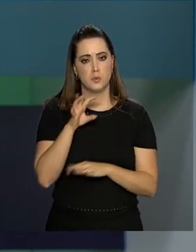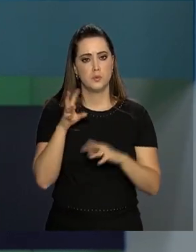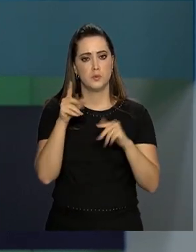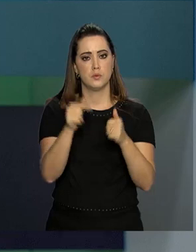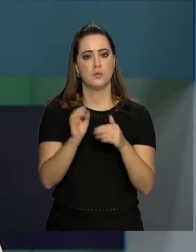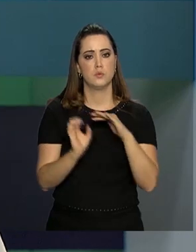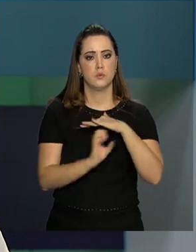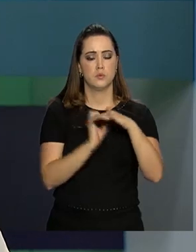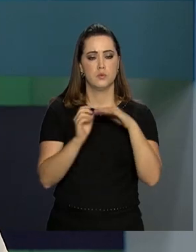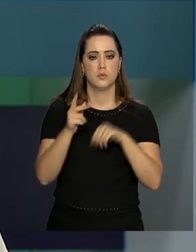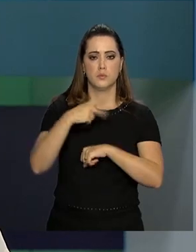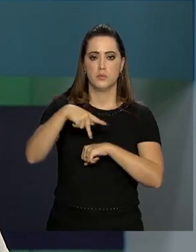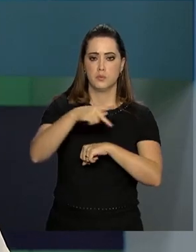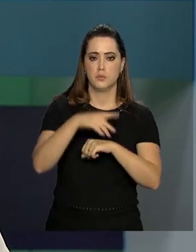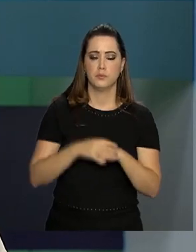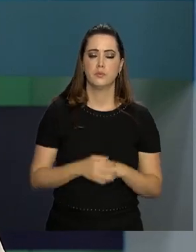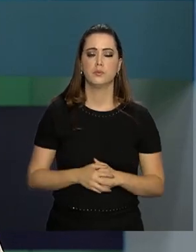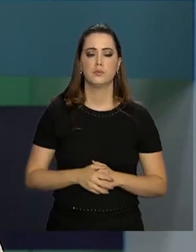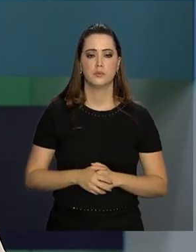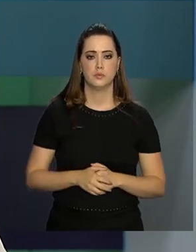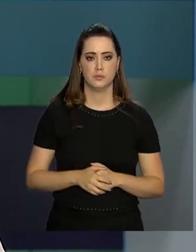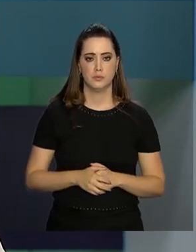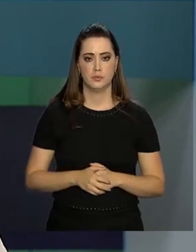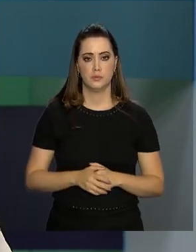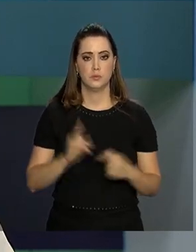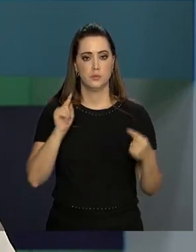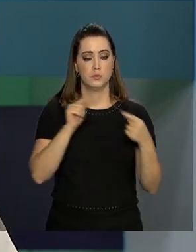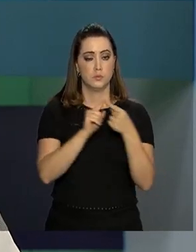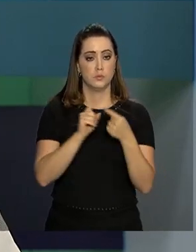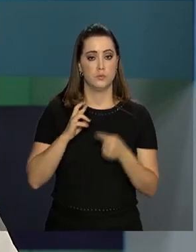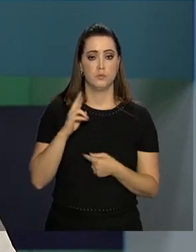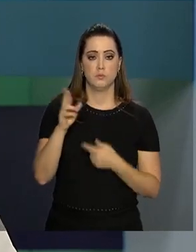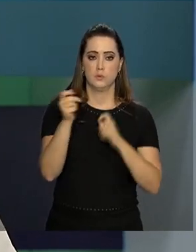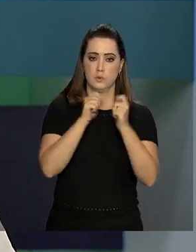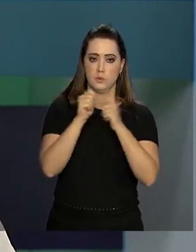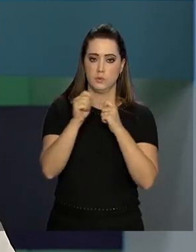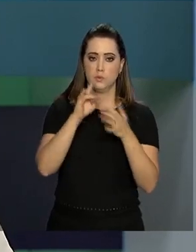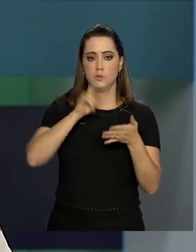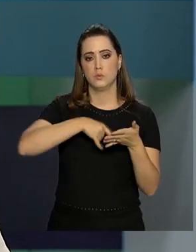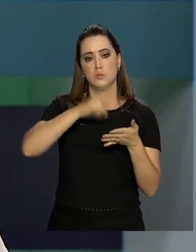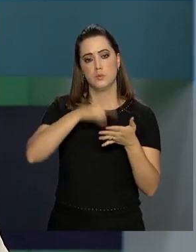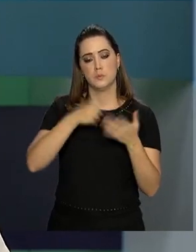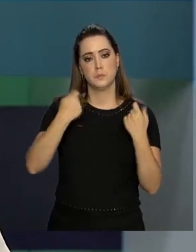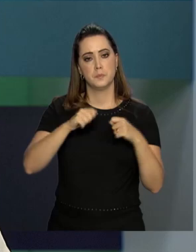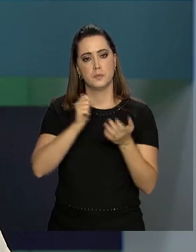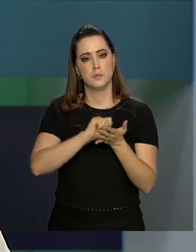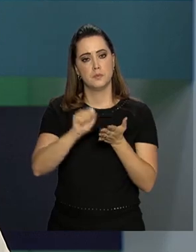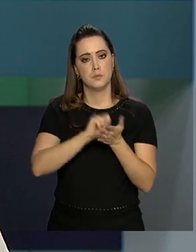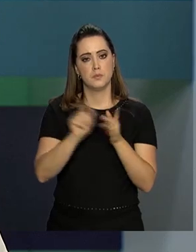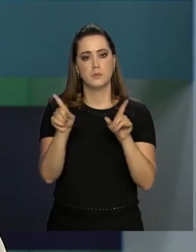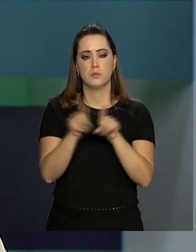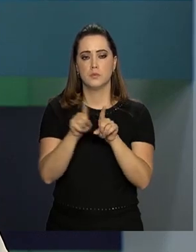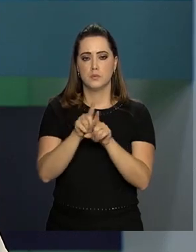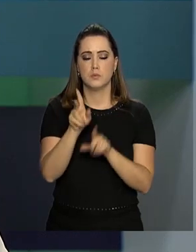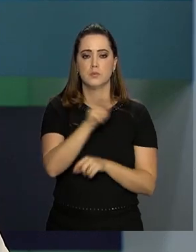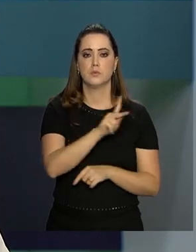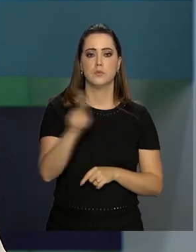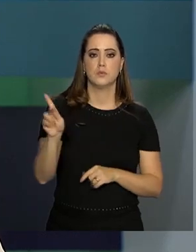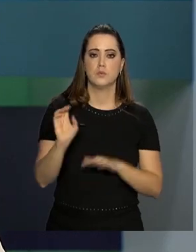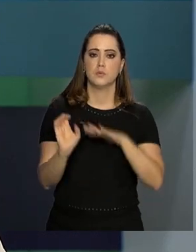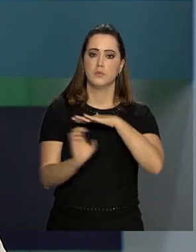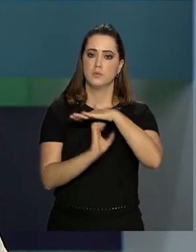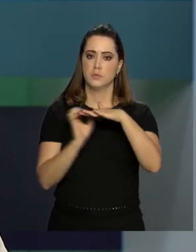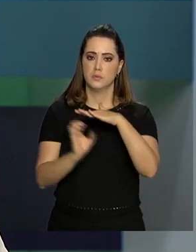emergência de todos esses empreendimentos no país. De acordo com o porta-voz, os documentos devem ser assinados também